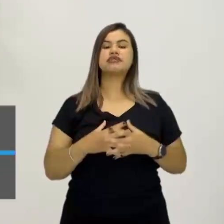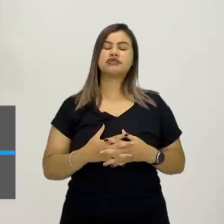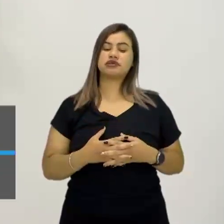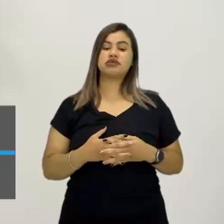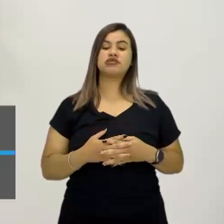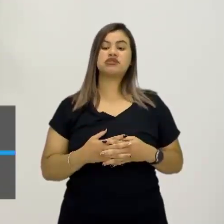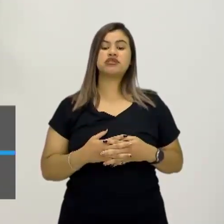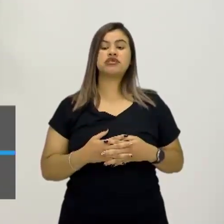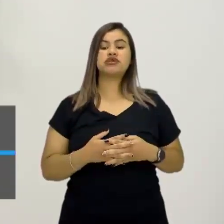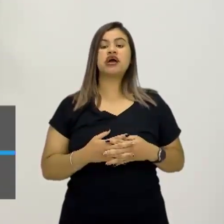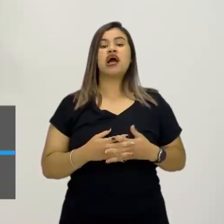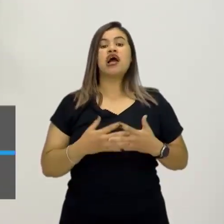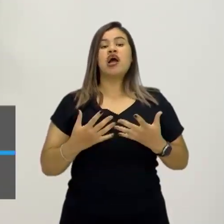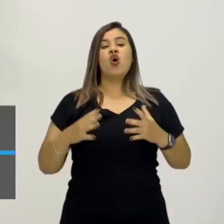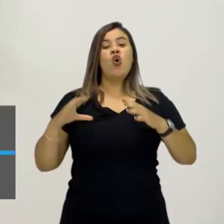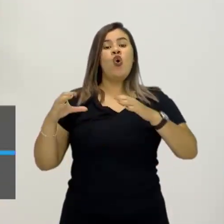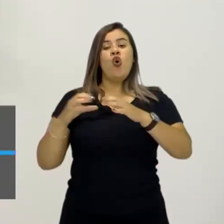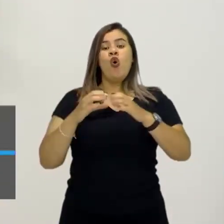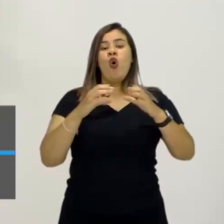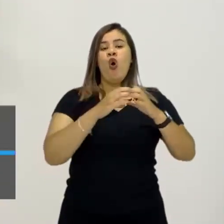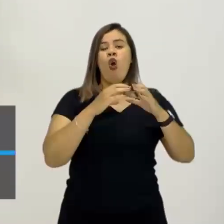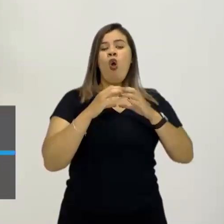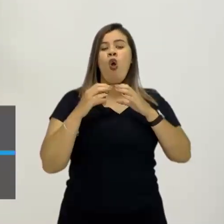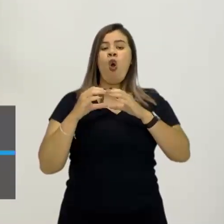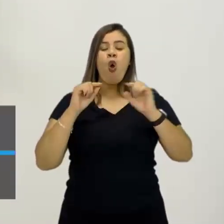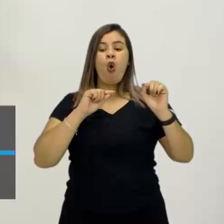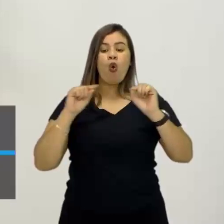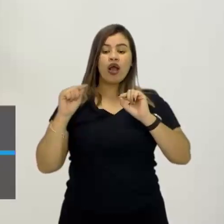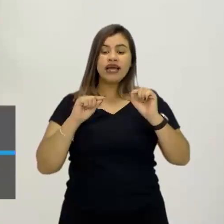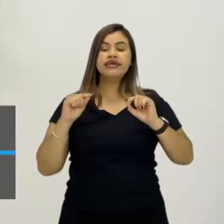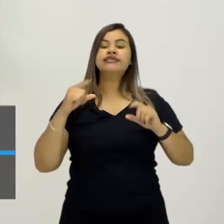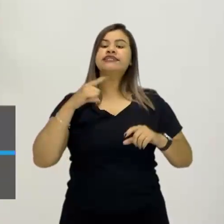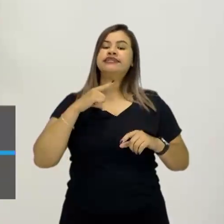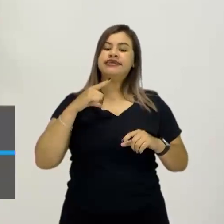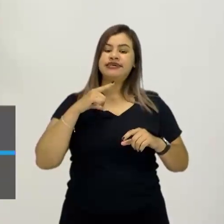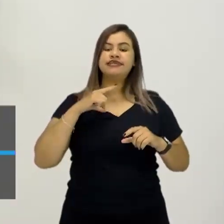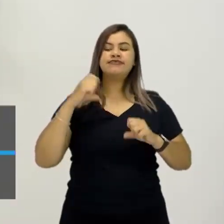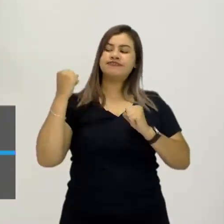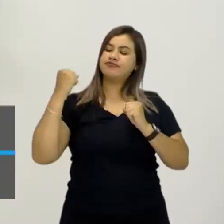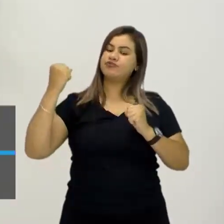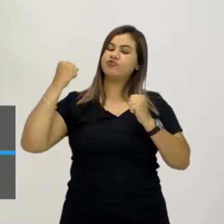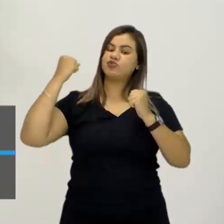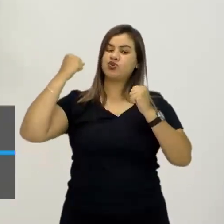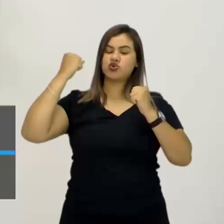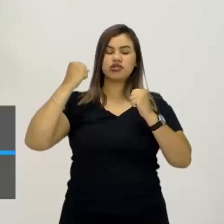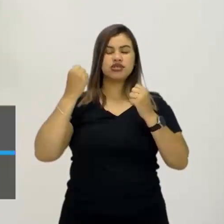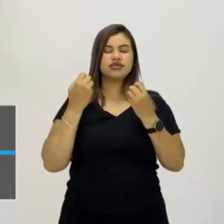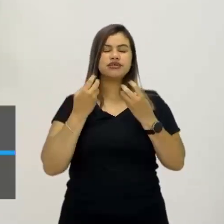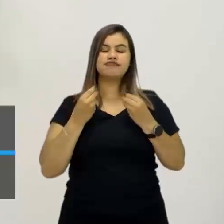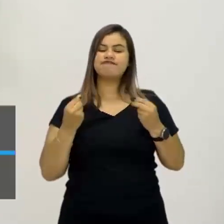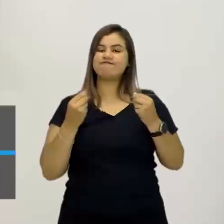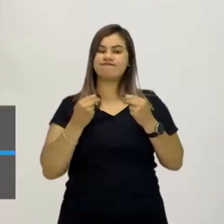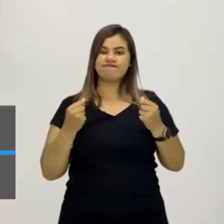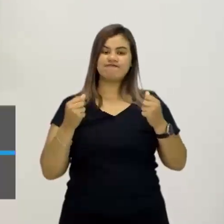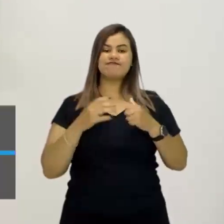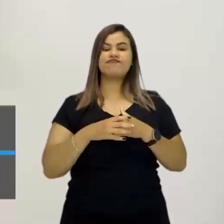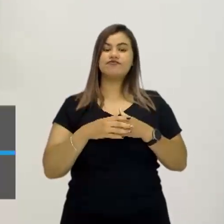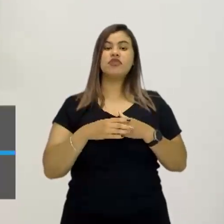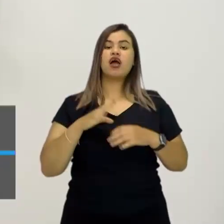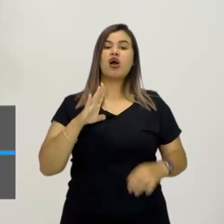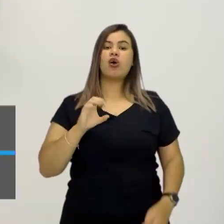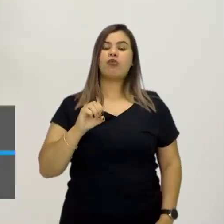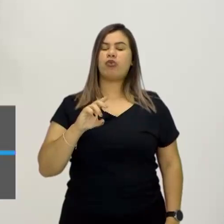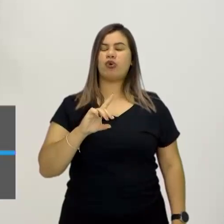e daí esses grupos, eles são constituídos com base em quê? Nesses poderes que são sutis. E o Bourdieu foi